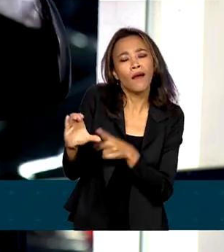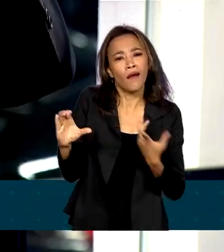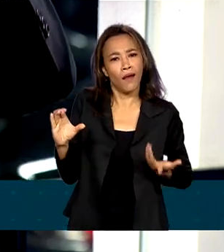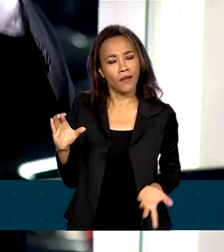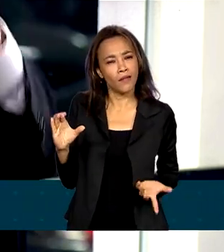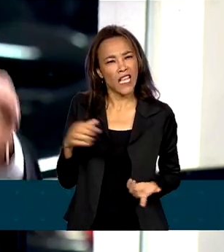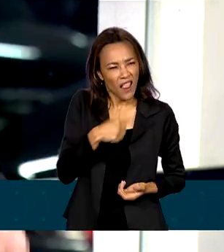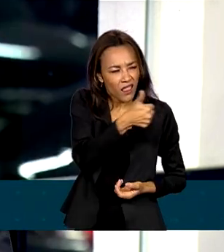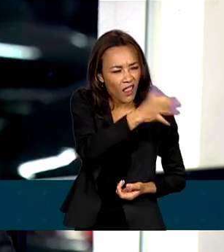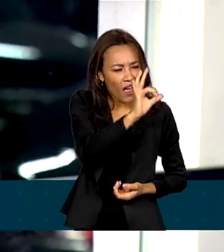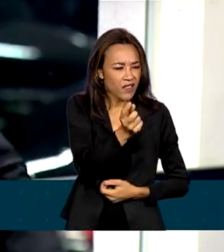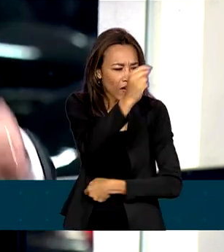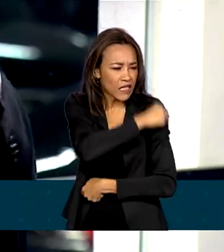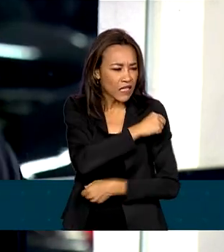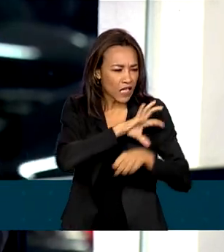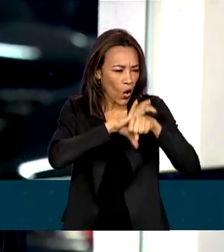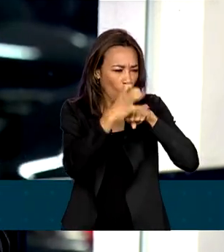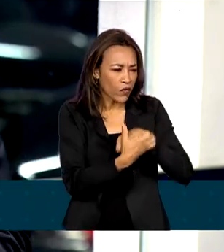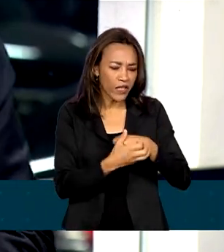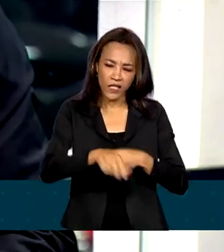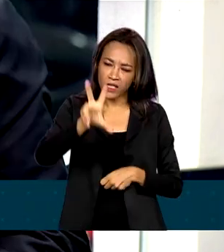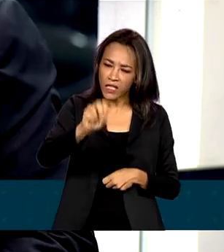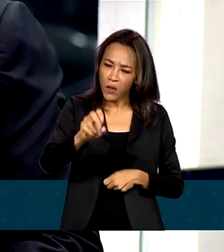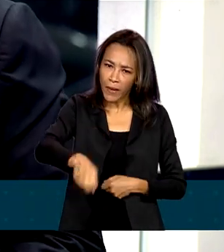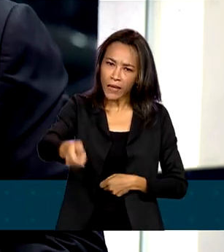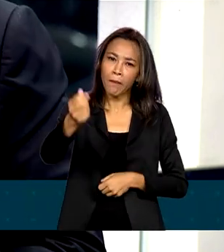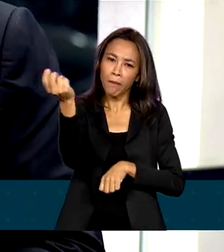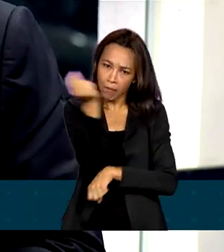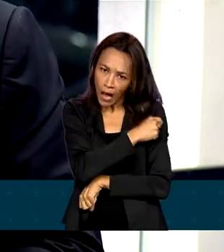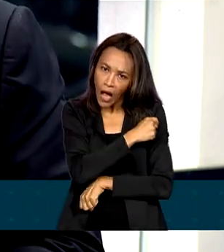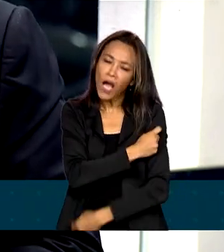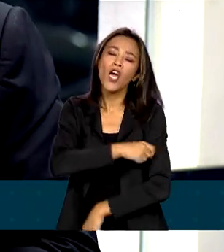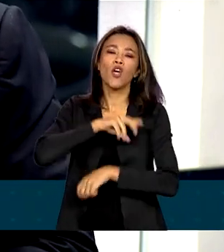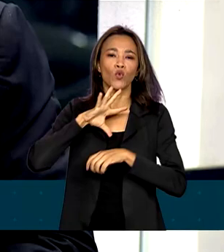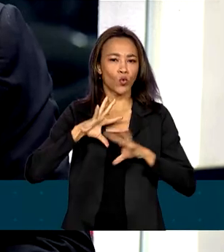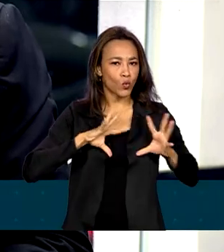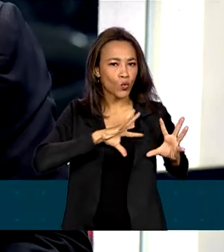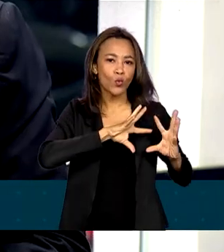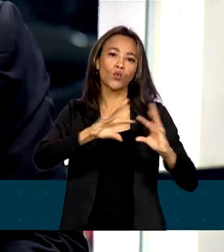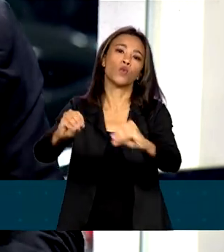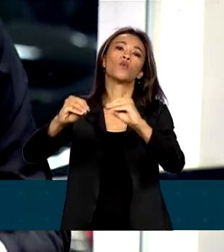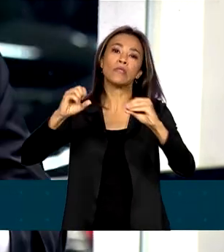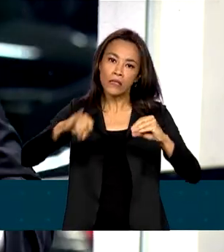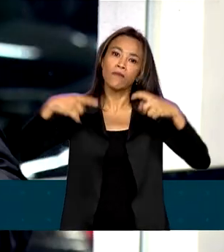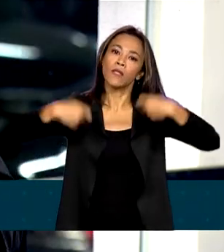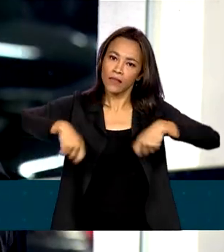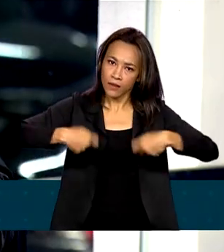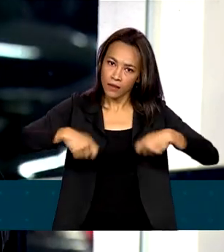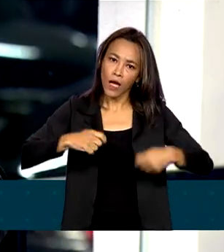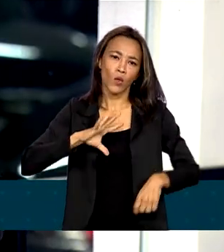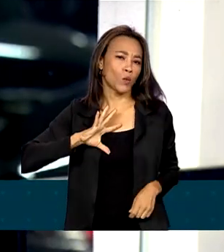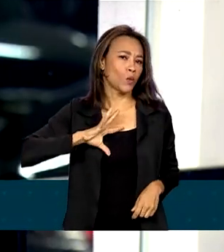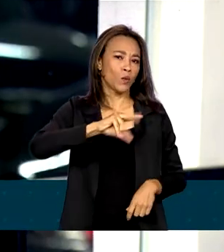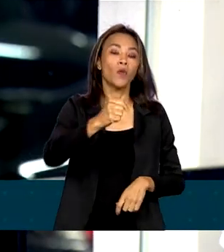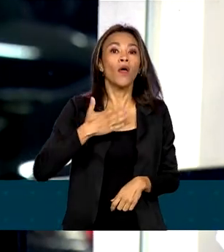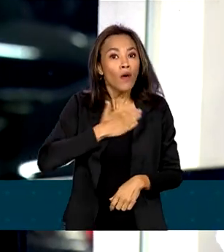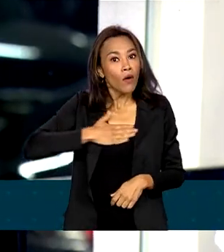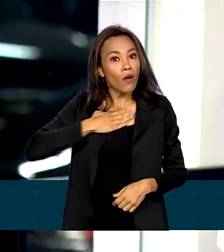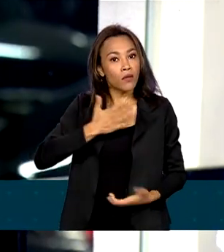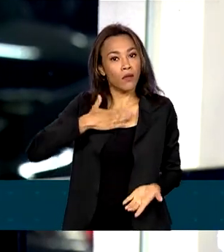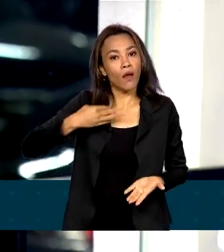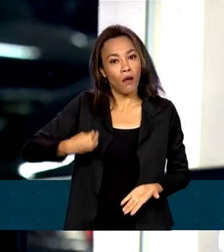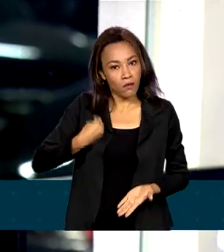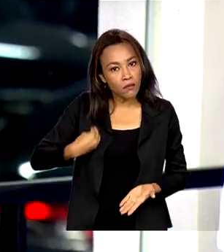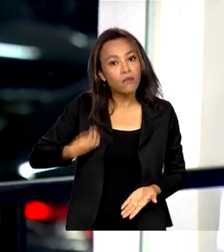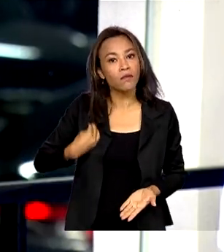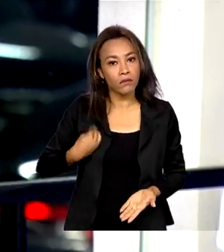10 vacinas da Covid e 50 para tomar, eu tomo tantas quanto for necessária, porque eu gosto da minha vida.